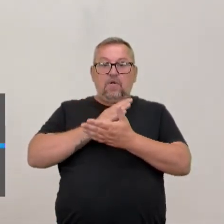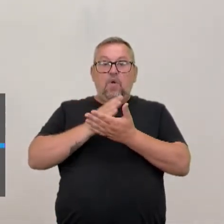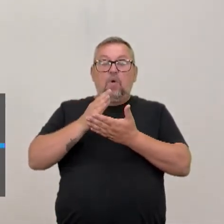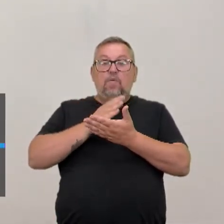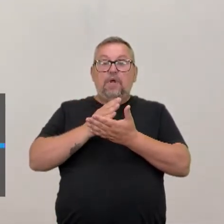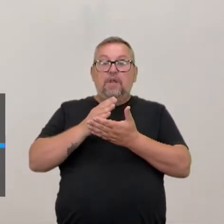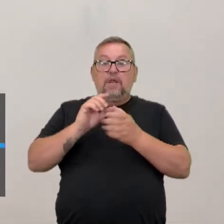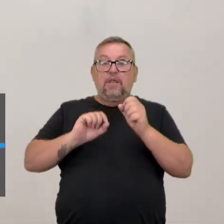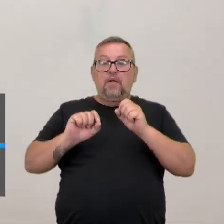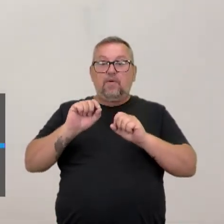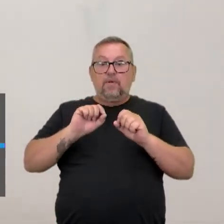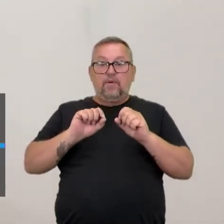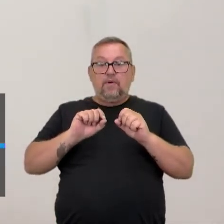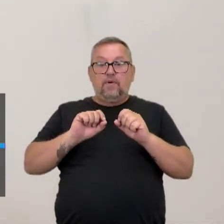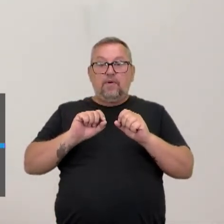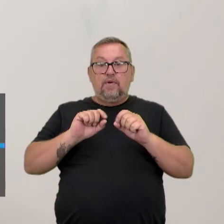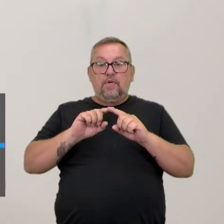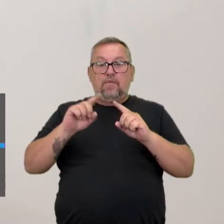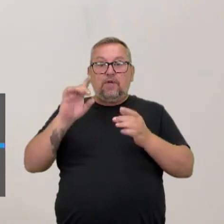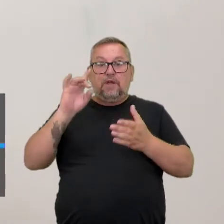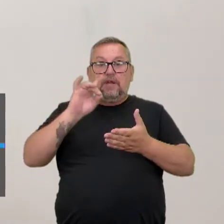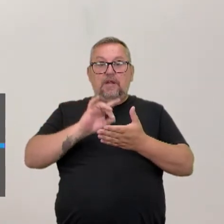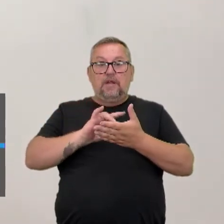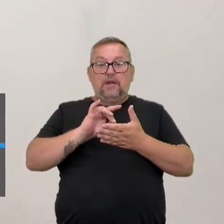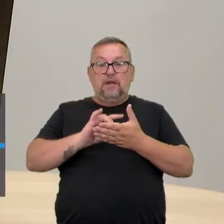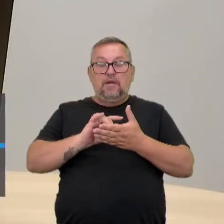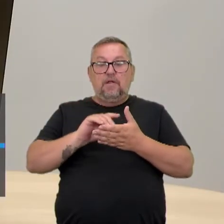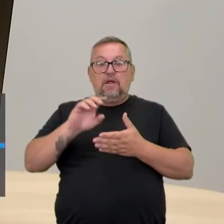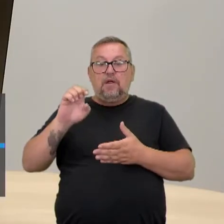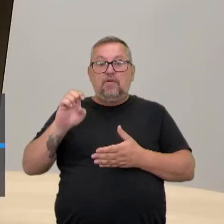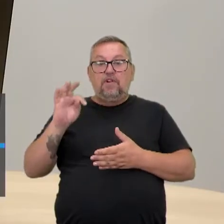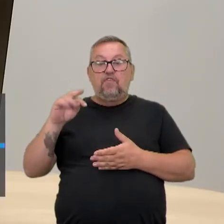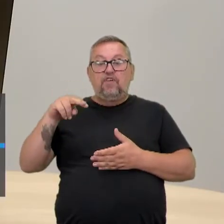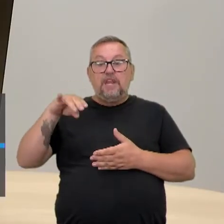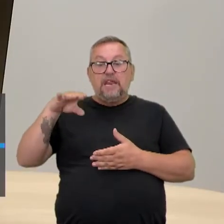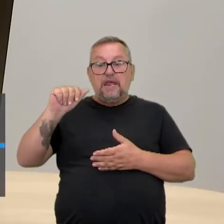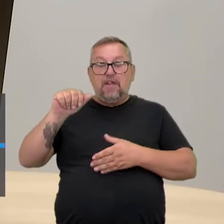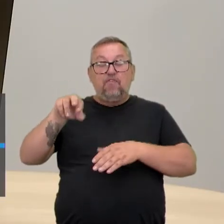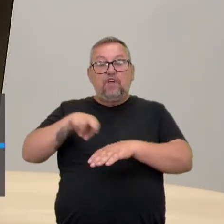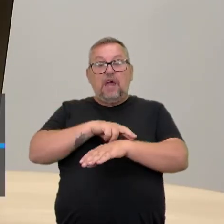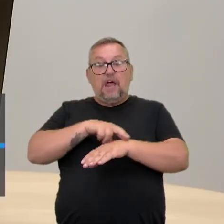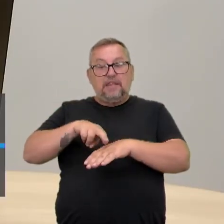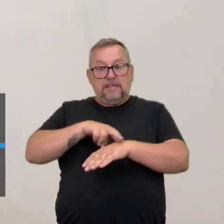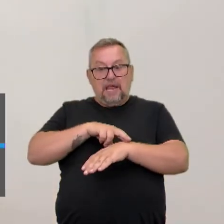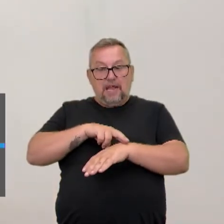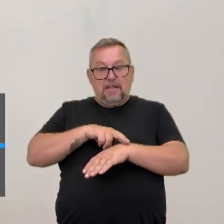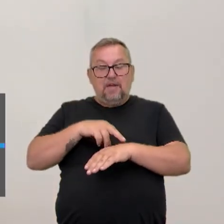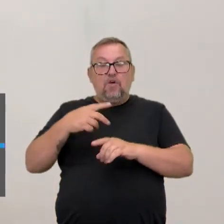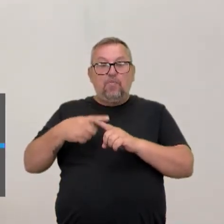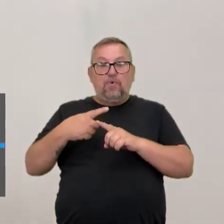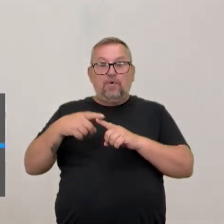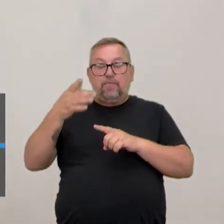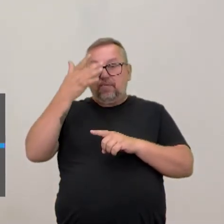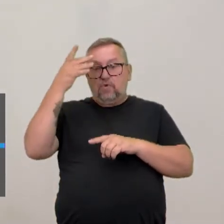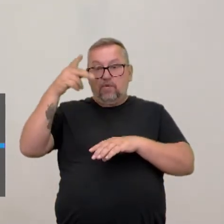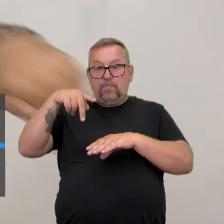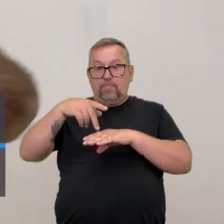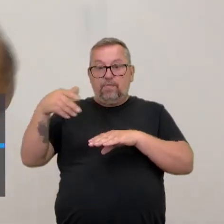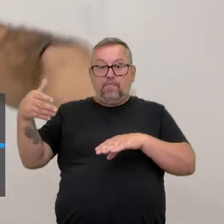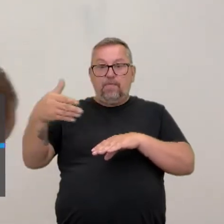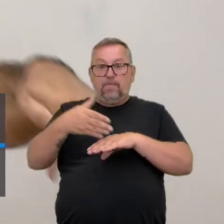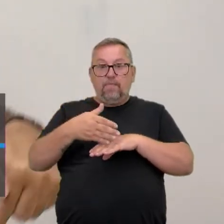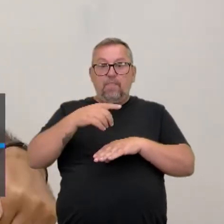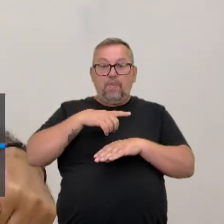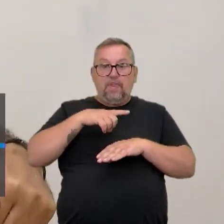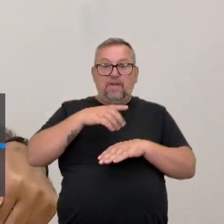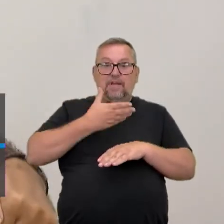uma realidade de etnicização. Exato. Etnicização por quê? Porque o estrangeiro vai praquele bairro porque já tem